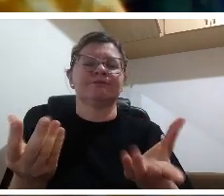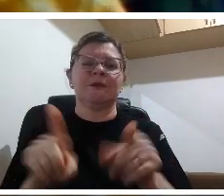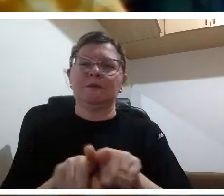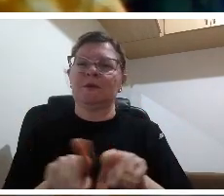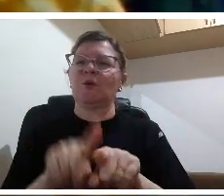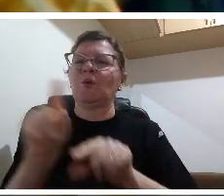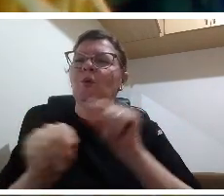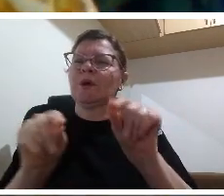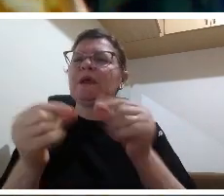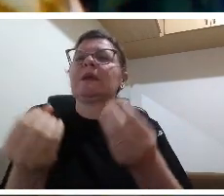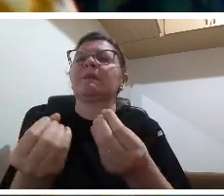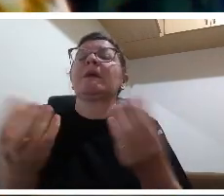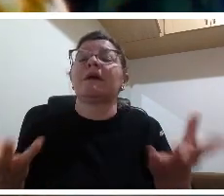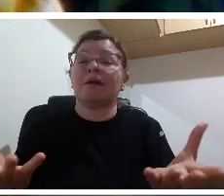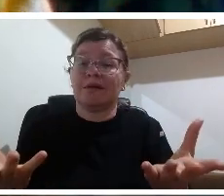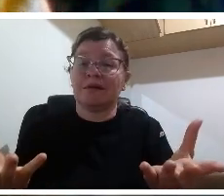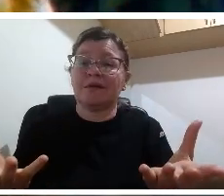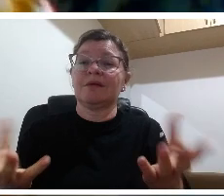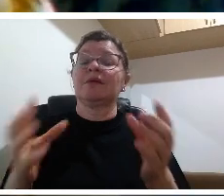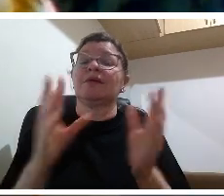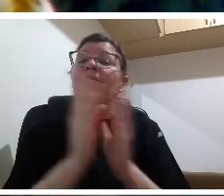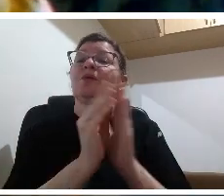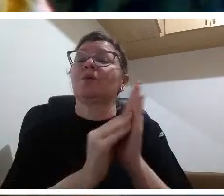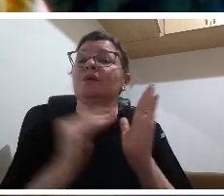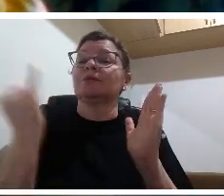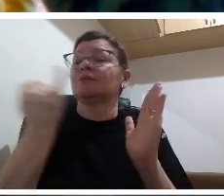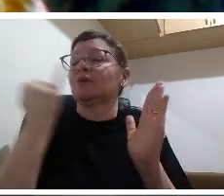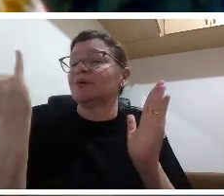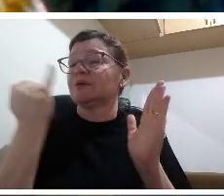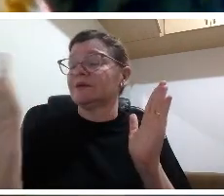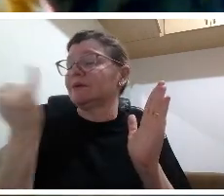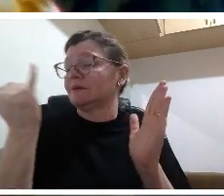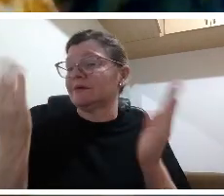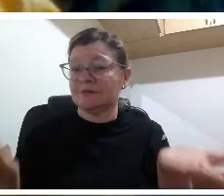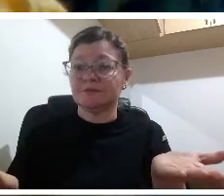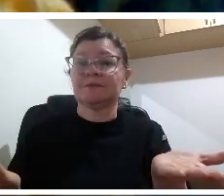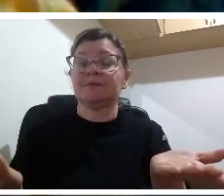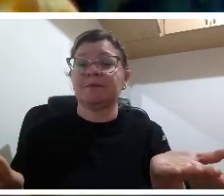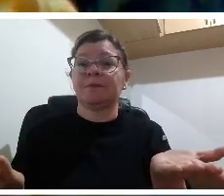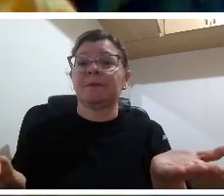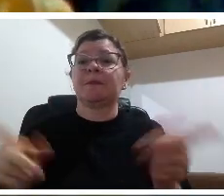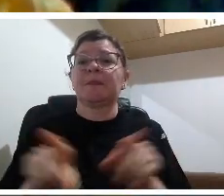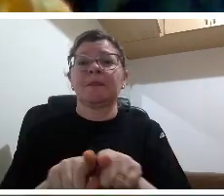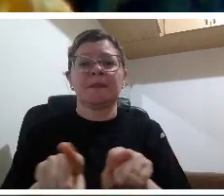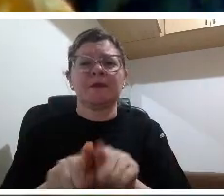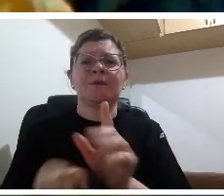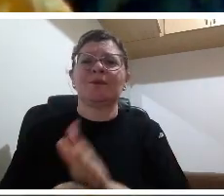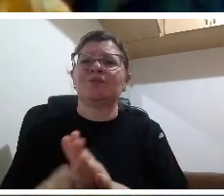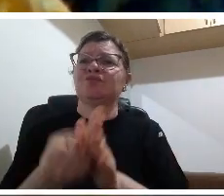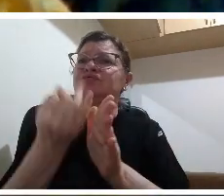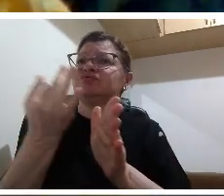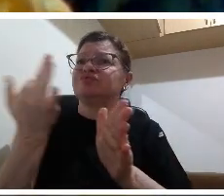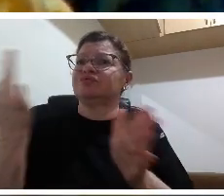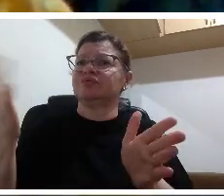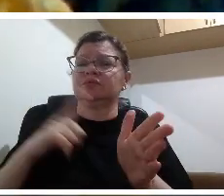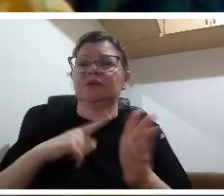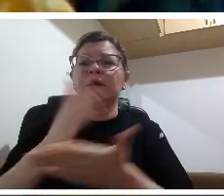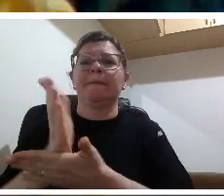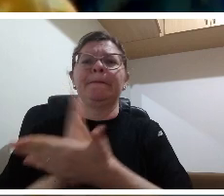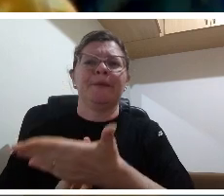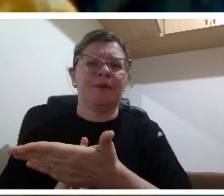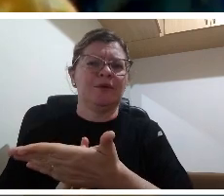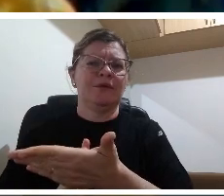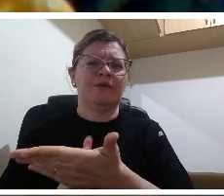crianças então assim eu trago essas duas temáticas para o professor falar um pouquinho a questão da avaliação se é